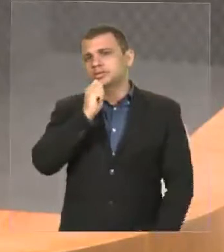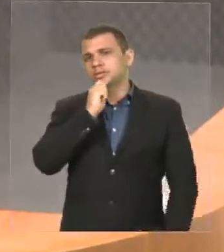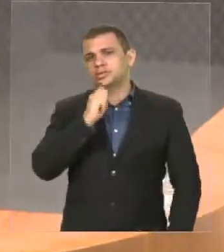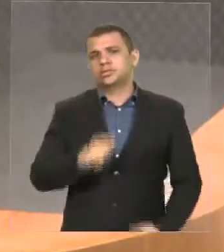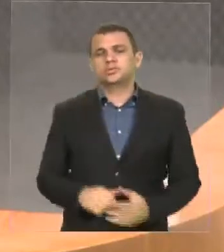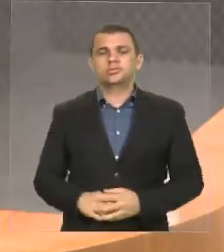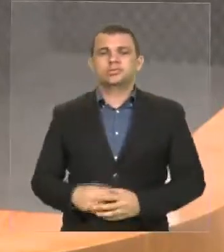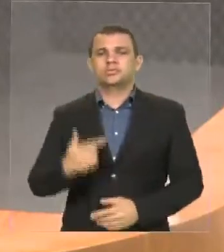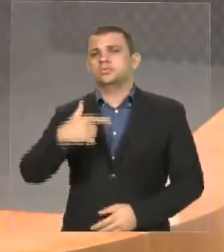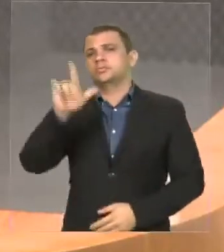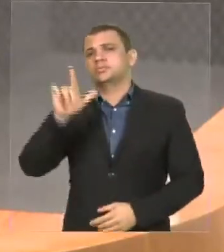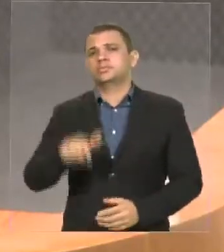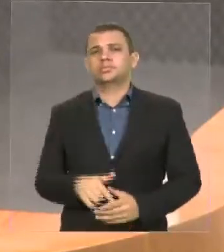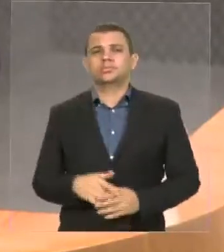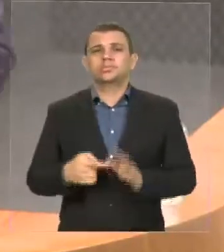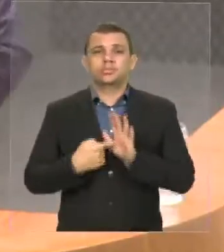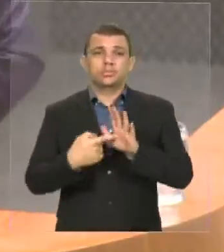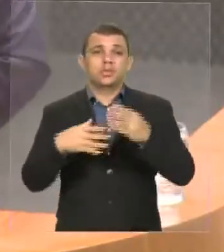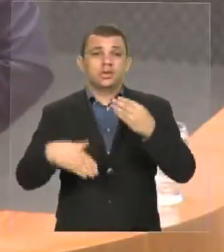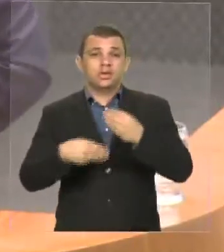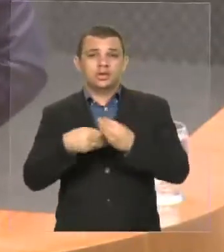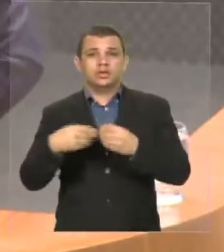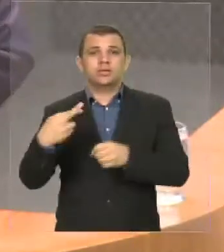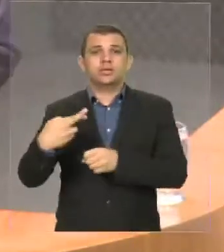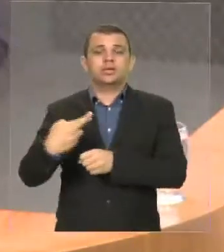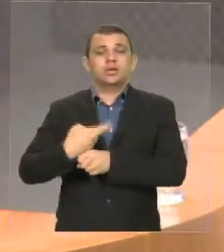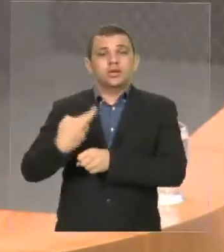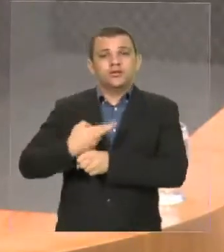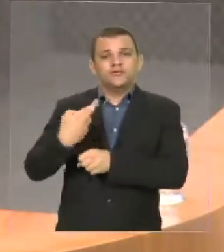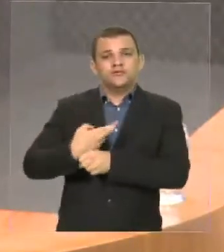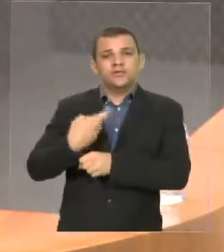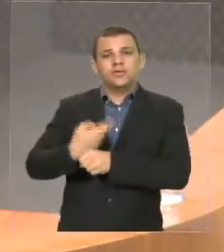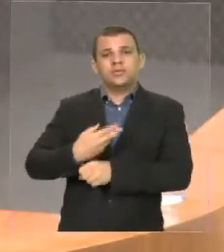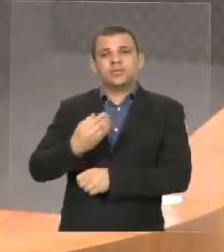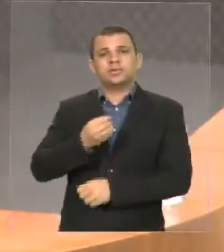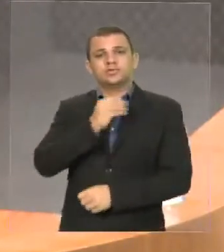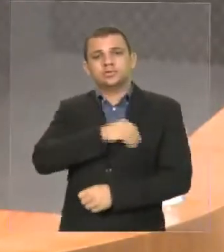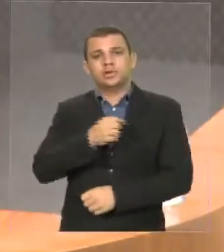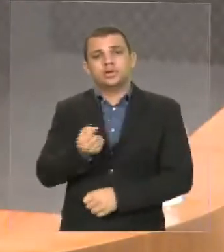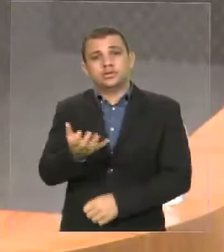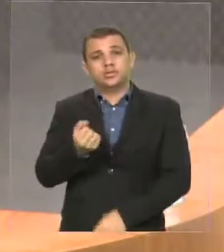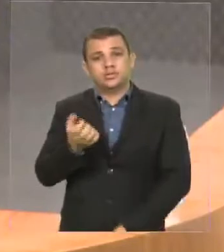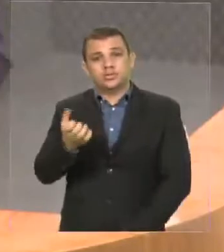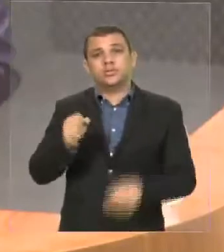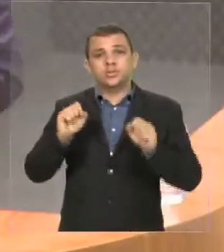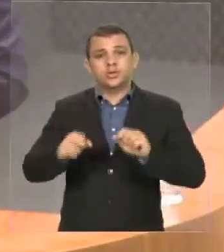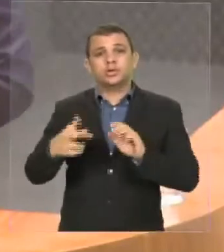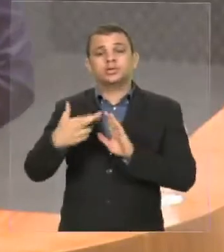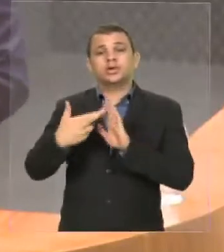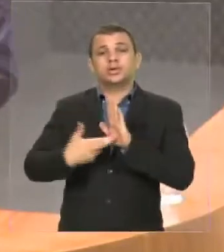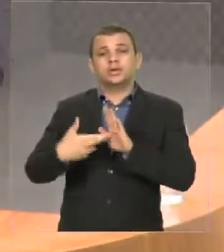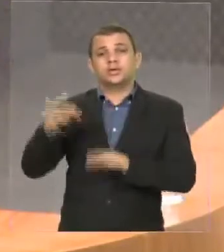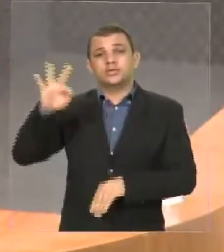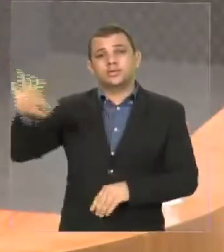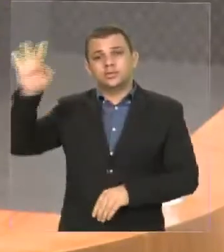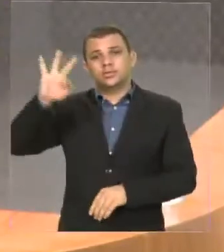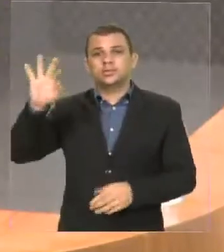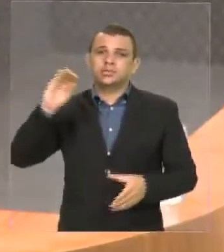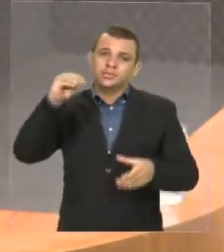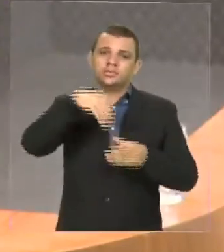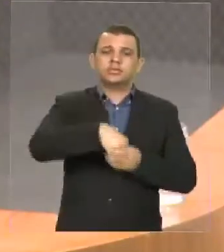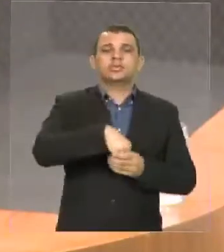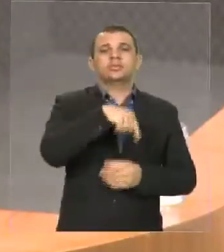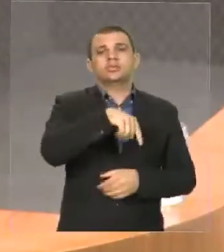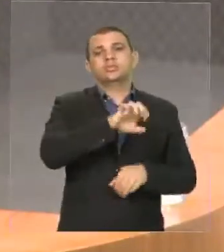Apresentação de emenda à reforma da Previdência para que as regras federais vigorem nos estados. A única coisa que passou essa casa em